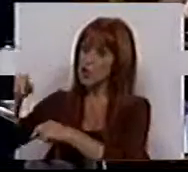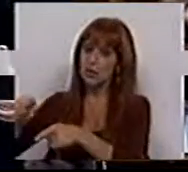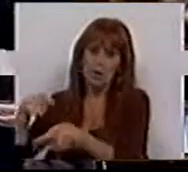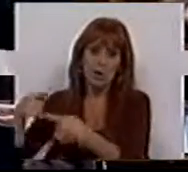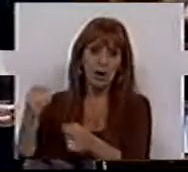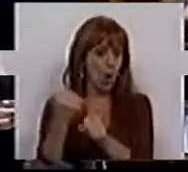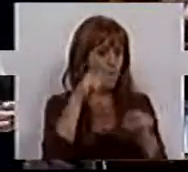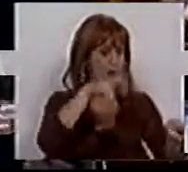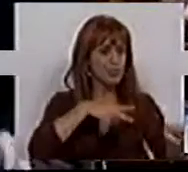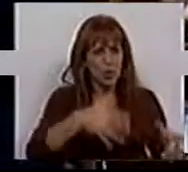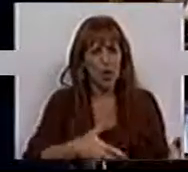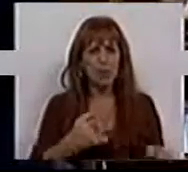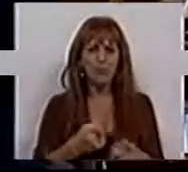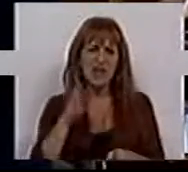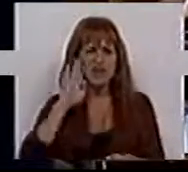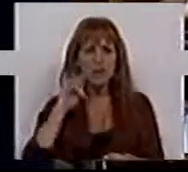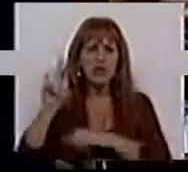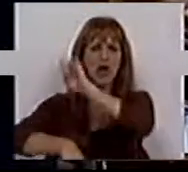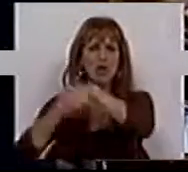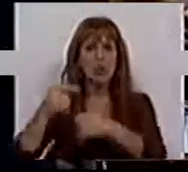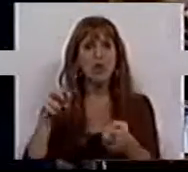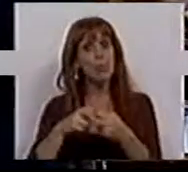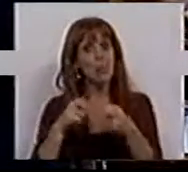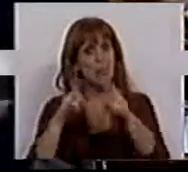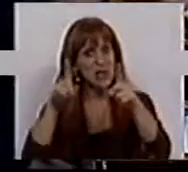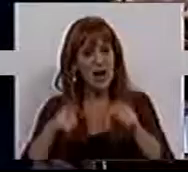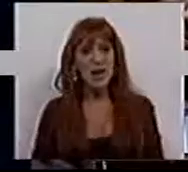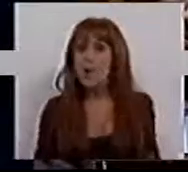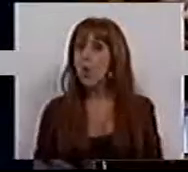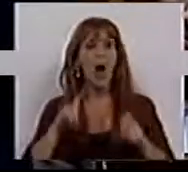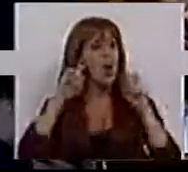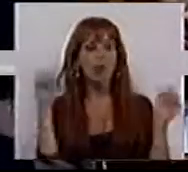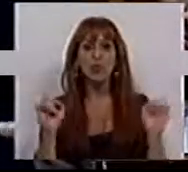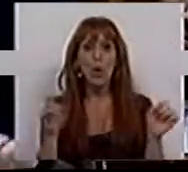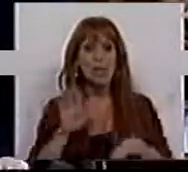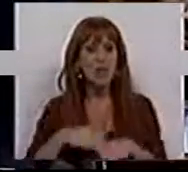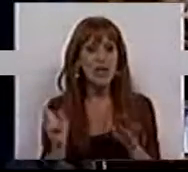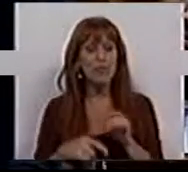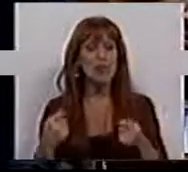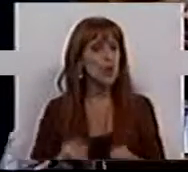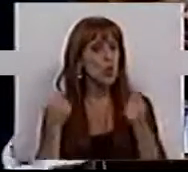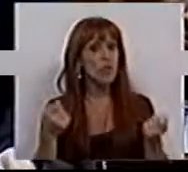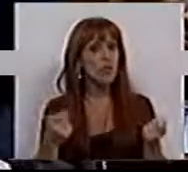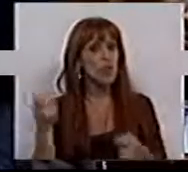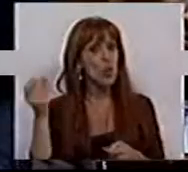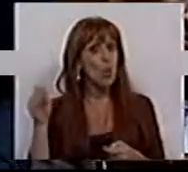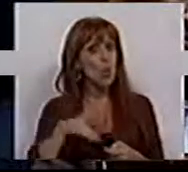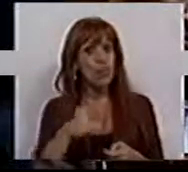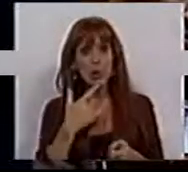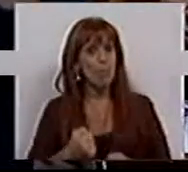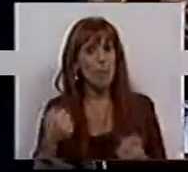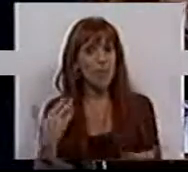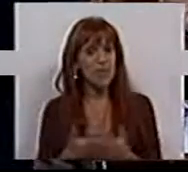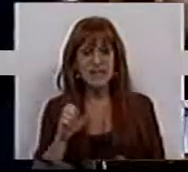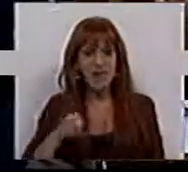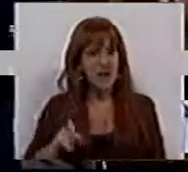operem em Portugal. Porque sabemos que depois há problemas e não há nenhum controle sobre estes fundos de investimento. O Banco de Portugal não pode, a